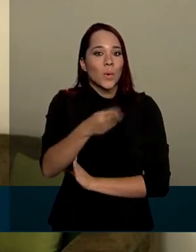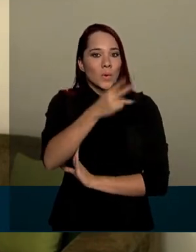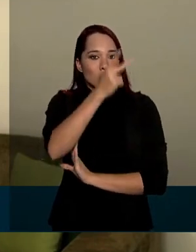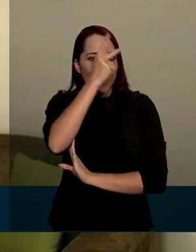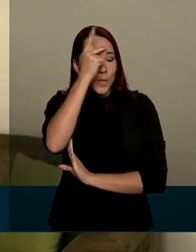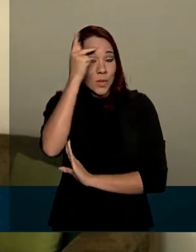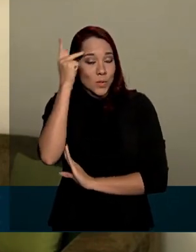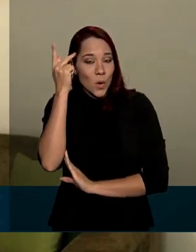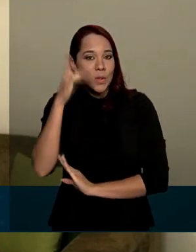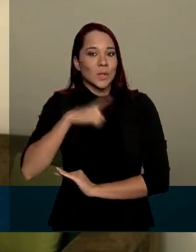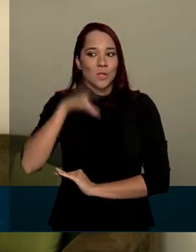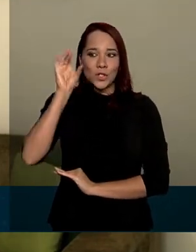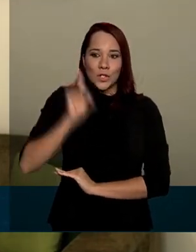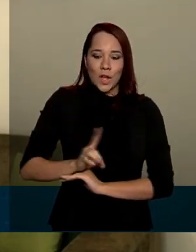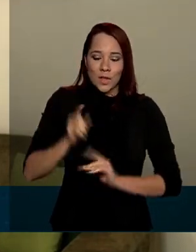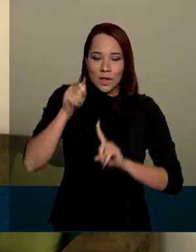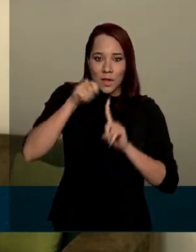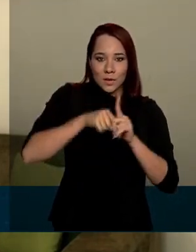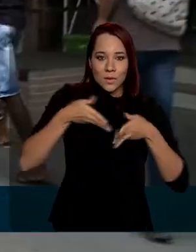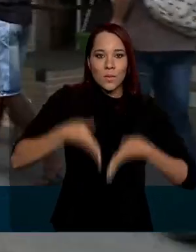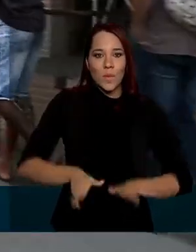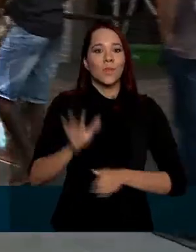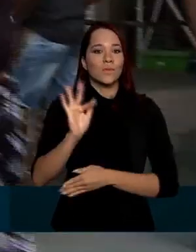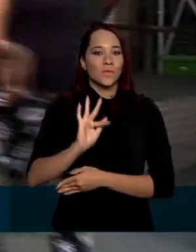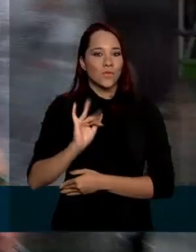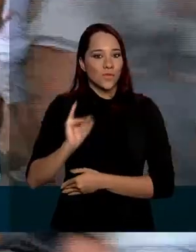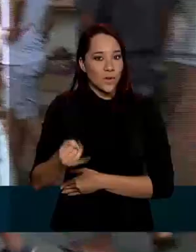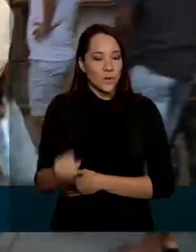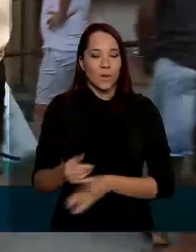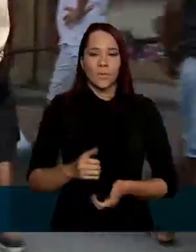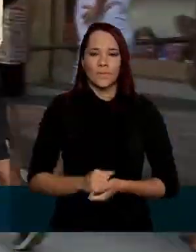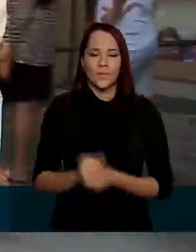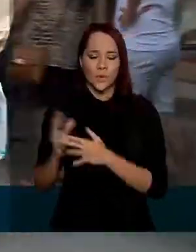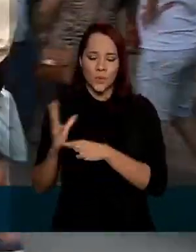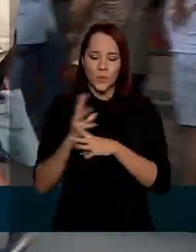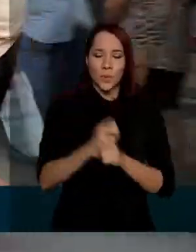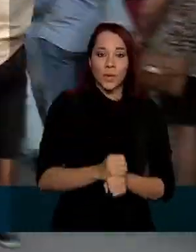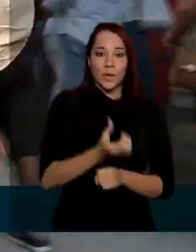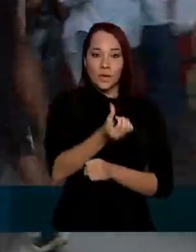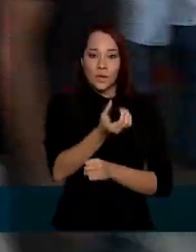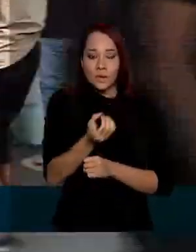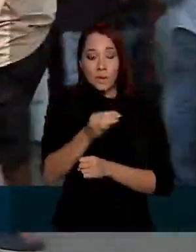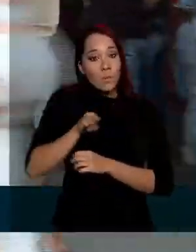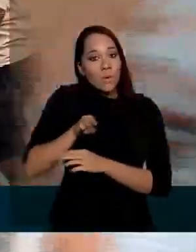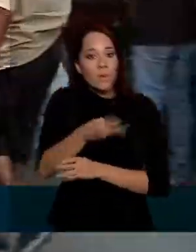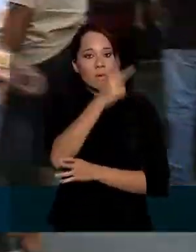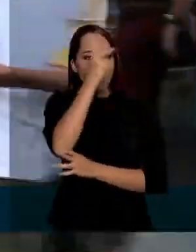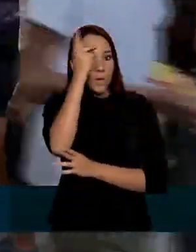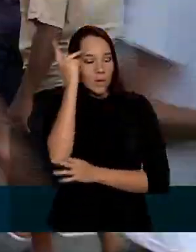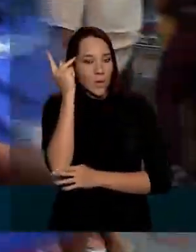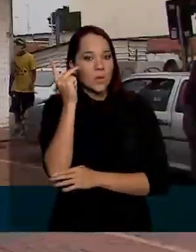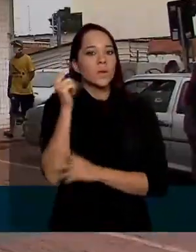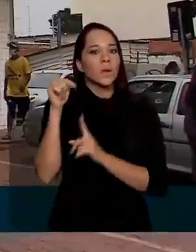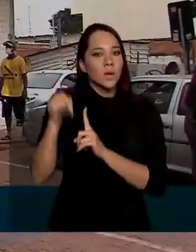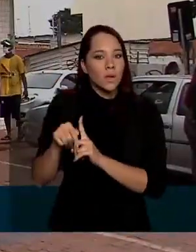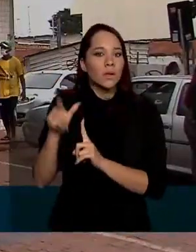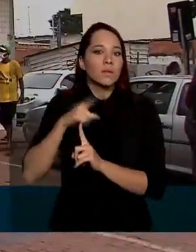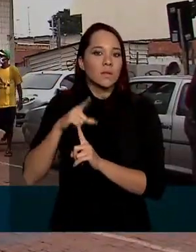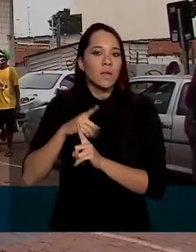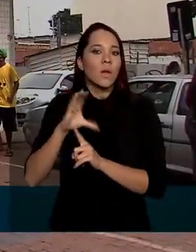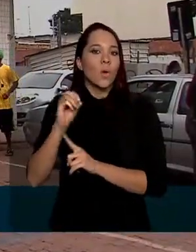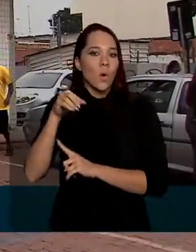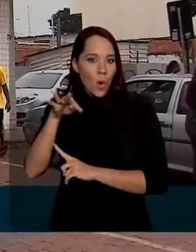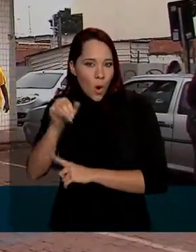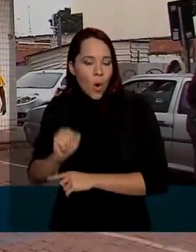beneficiários nascidos em janeiro. No total, 60 milhões de pessoas com saldo em contas